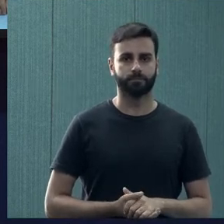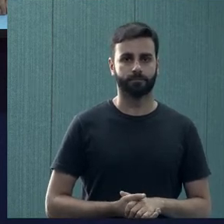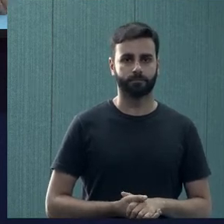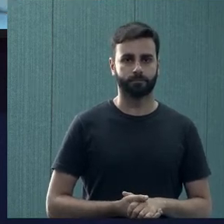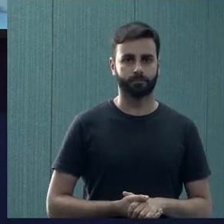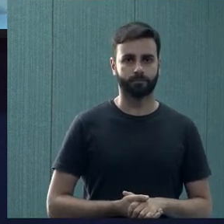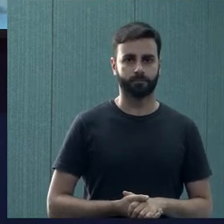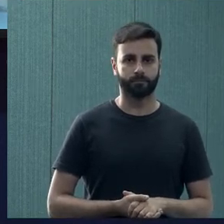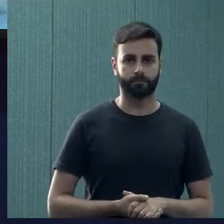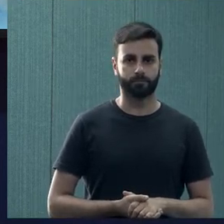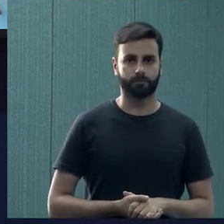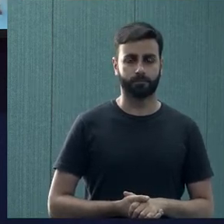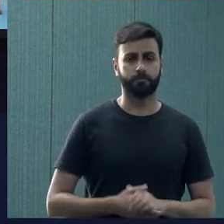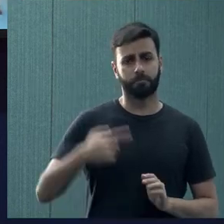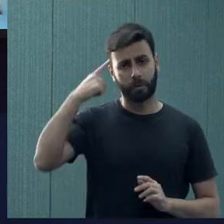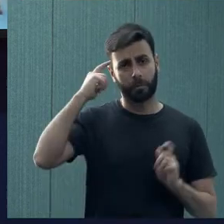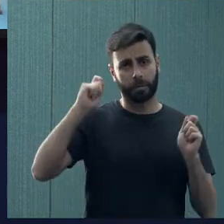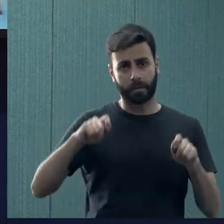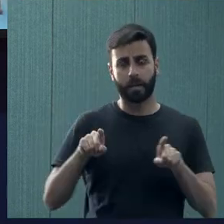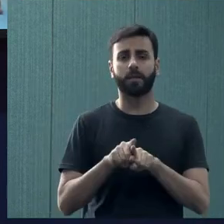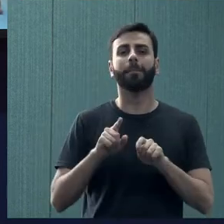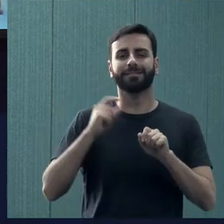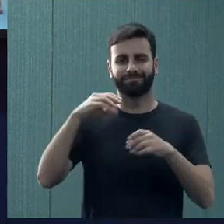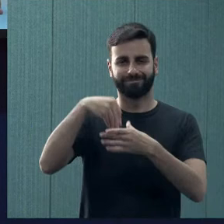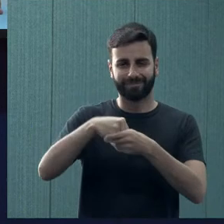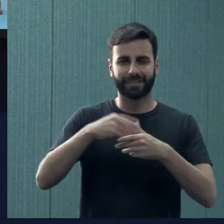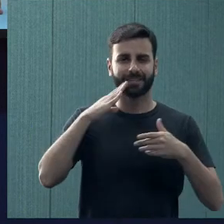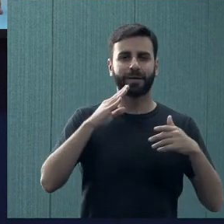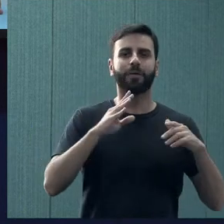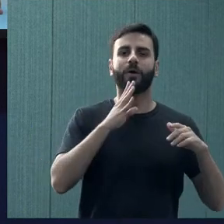Para divulgar os eventos. É, na Rio.